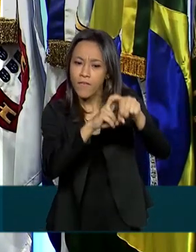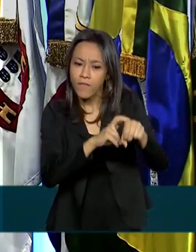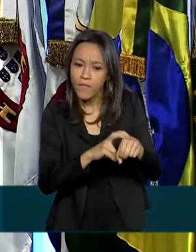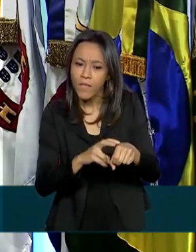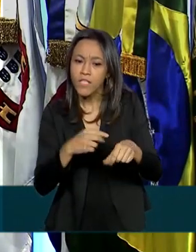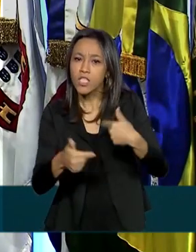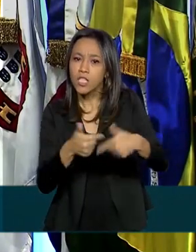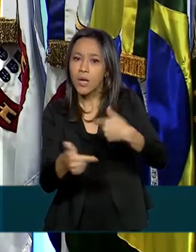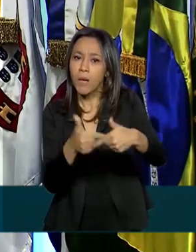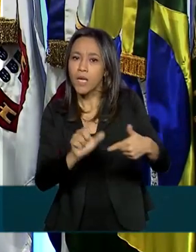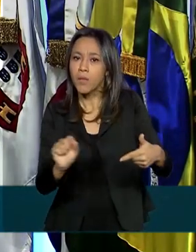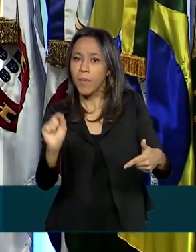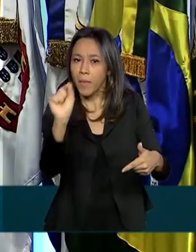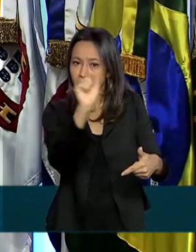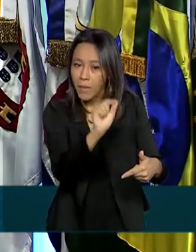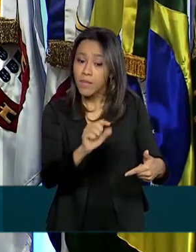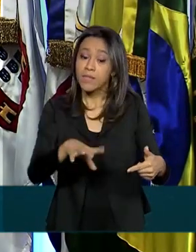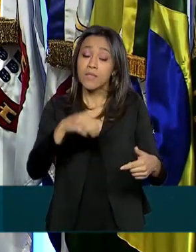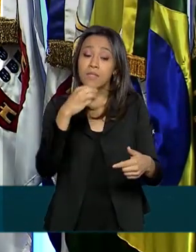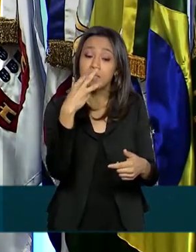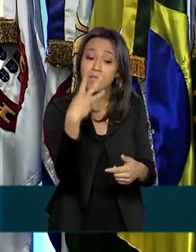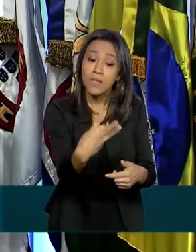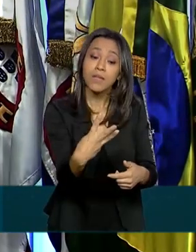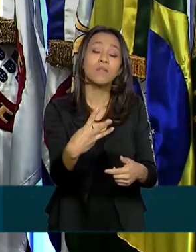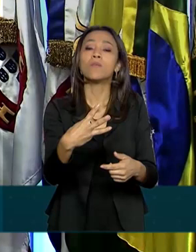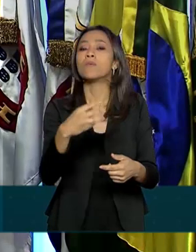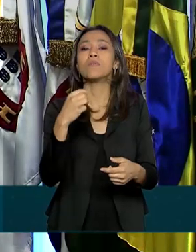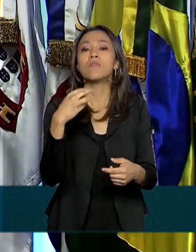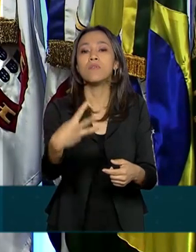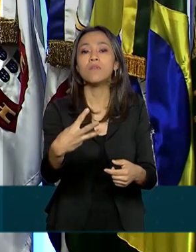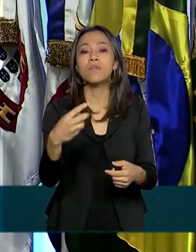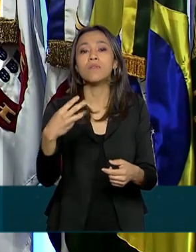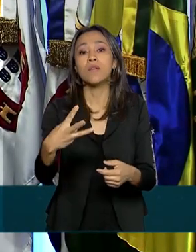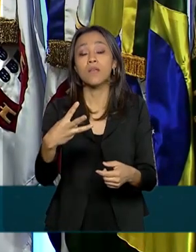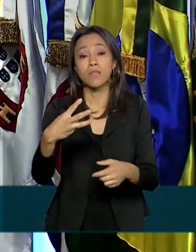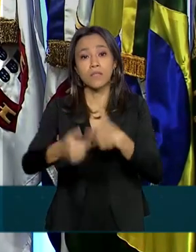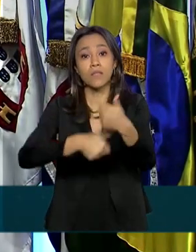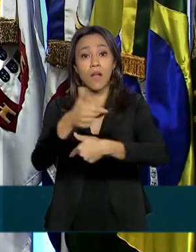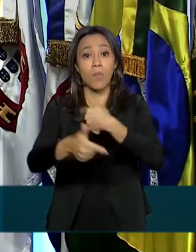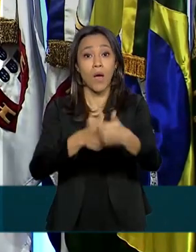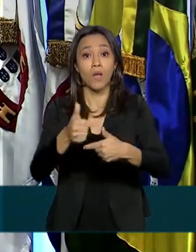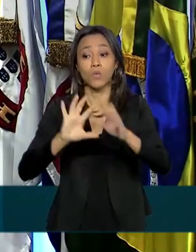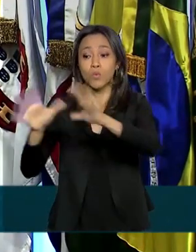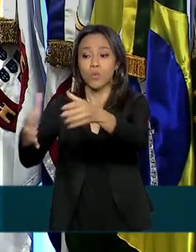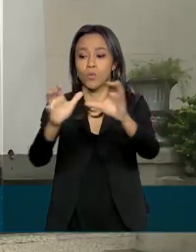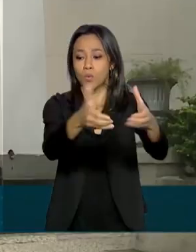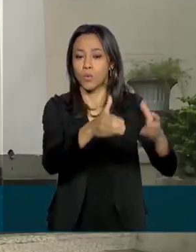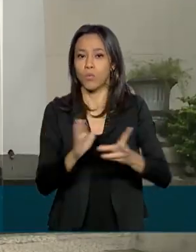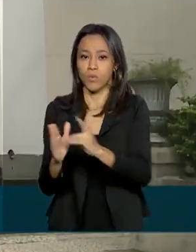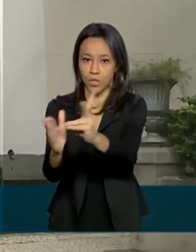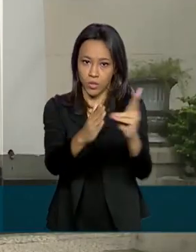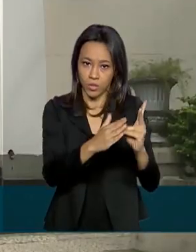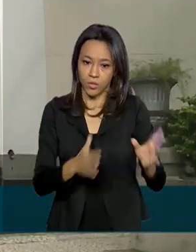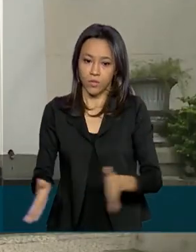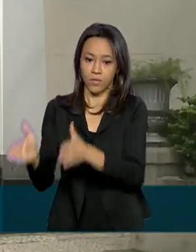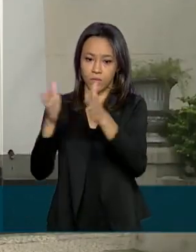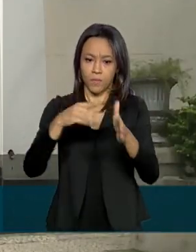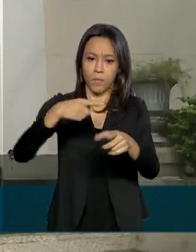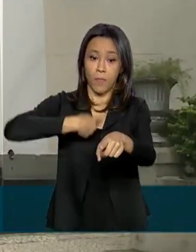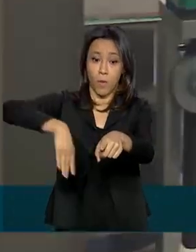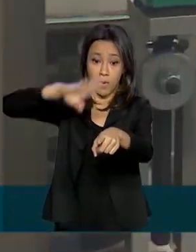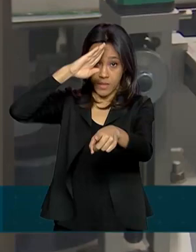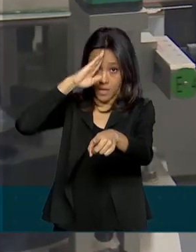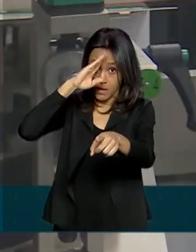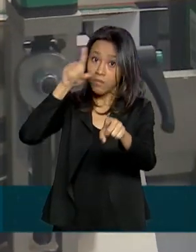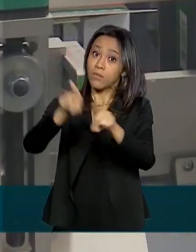Nós fizemos 133 ações em comunidades indígenas na Amazônia Ocidental. O exército também